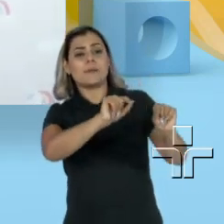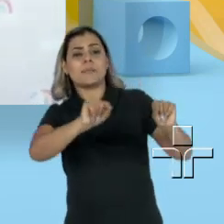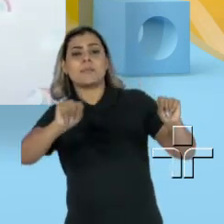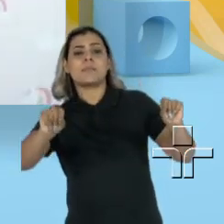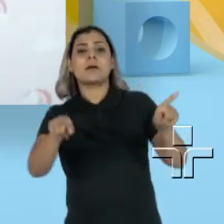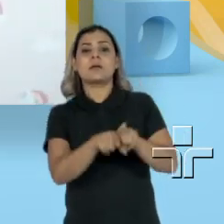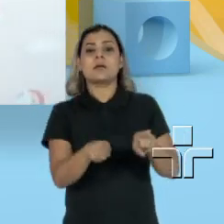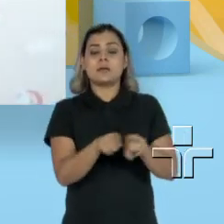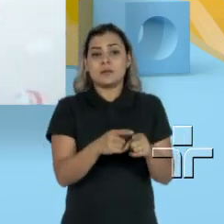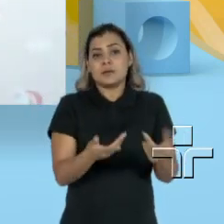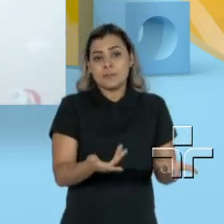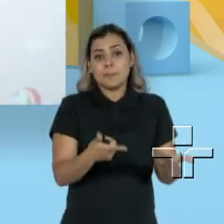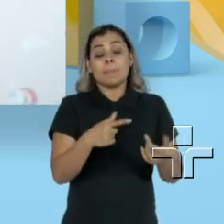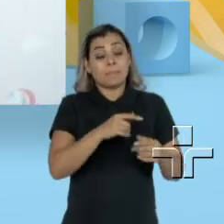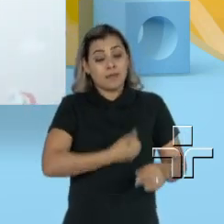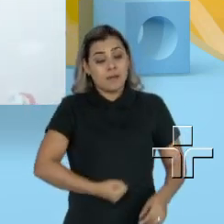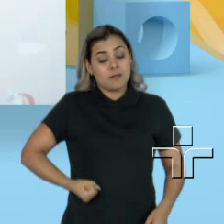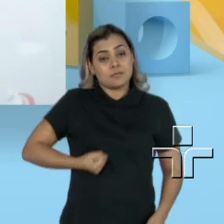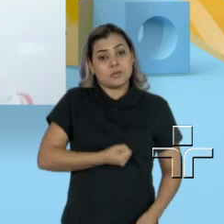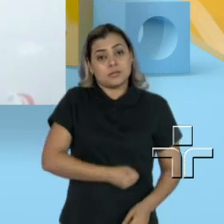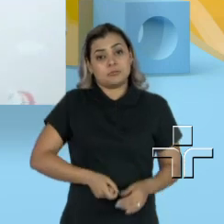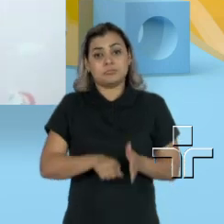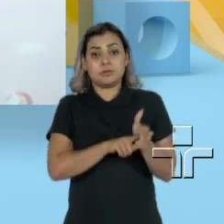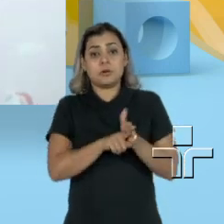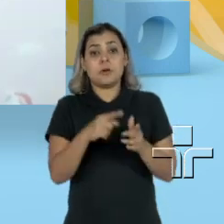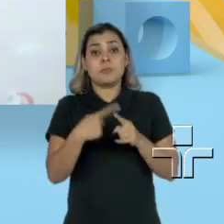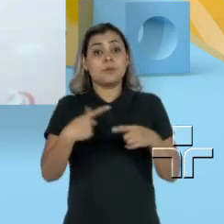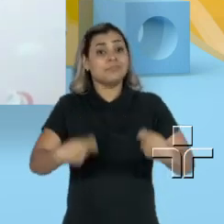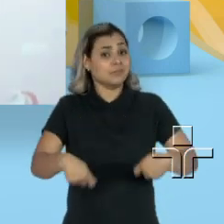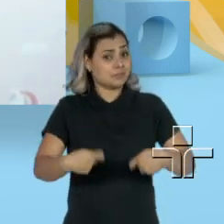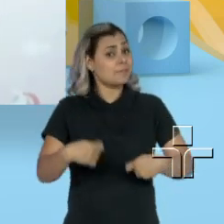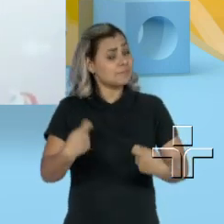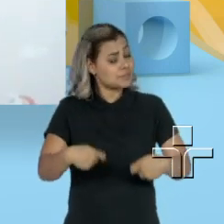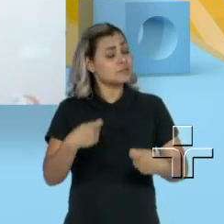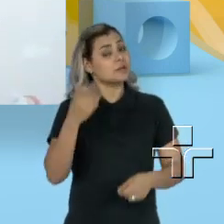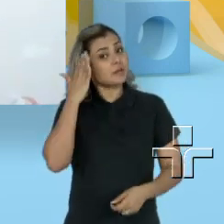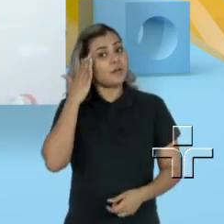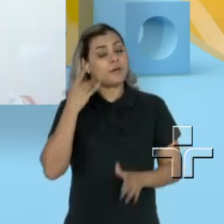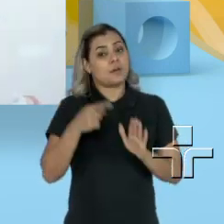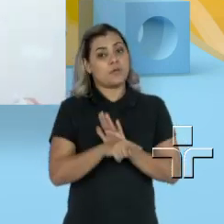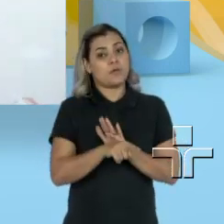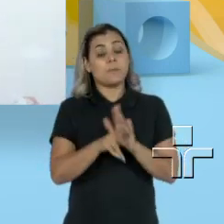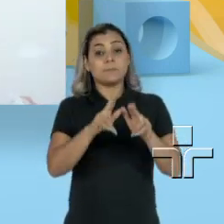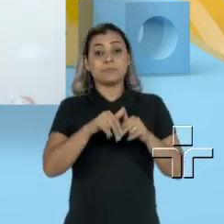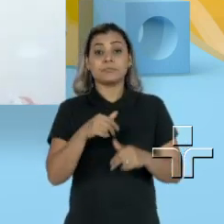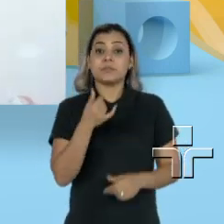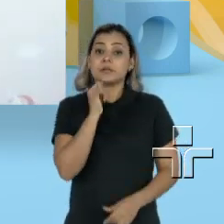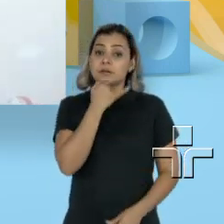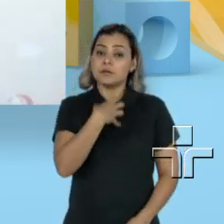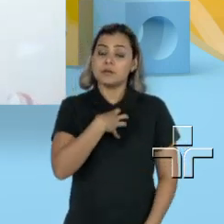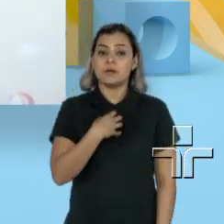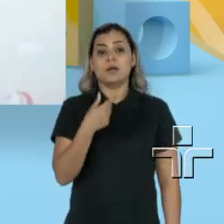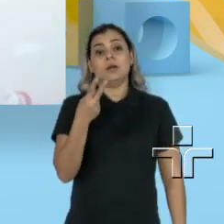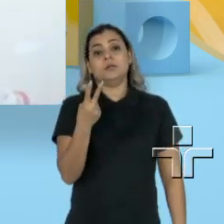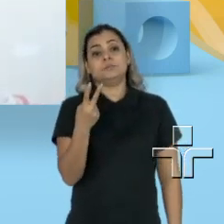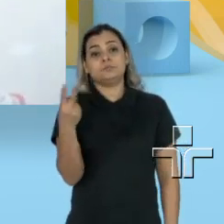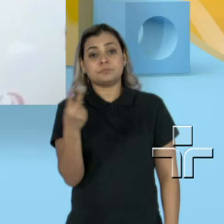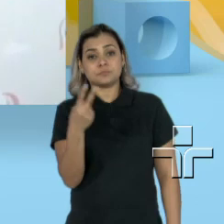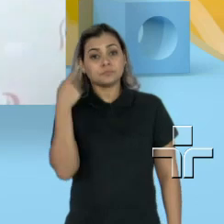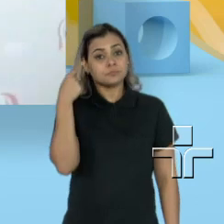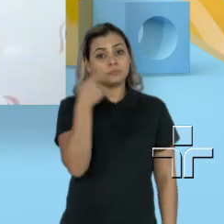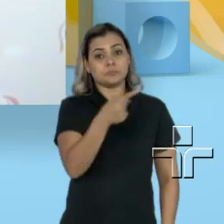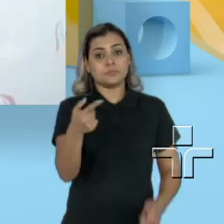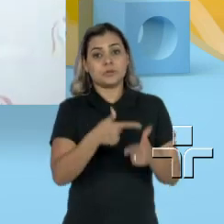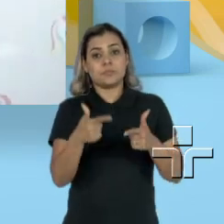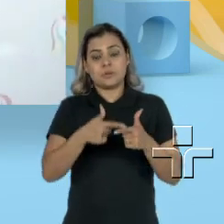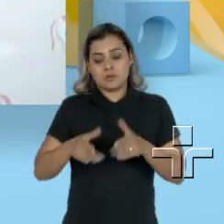na parte de ultrassom, porque isso é uma coisa muito necessária. Infelizmente, na 25ª semana eu tive um problema na placenta,